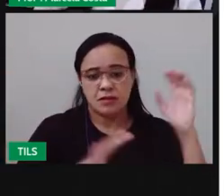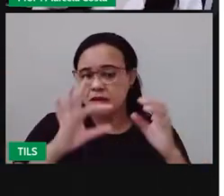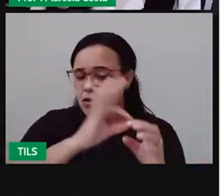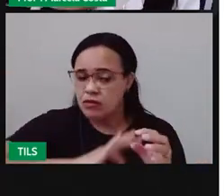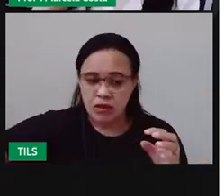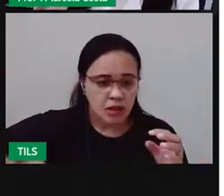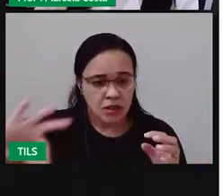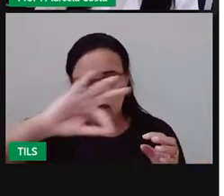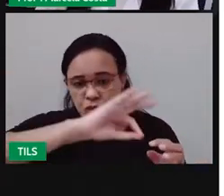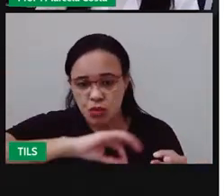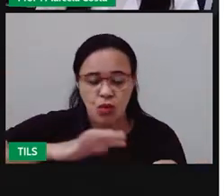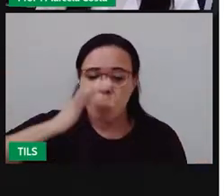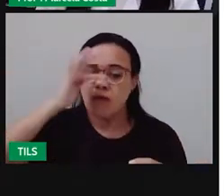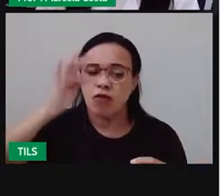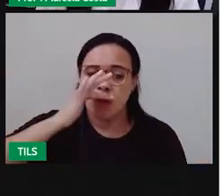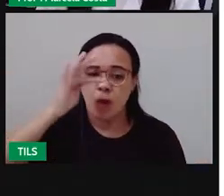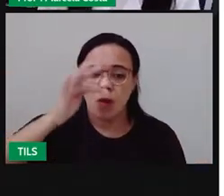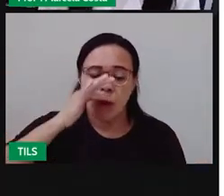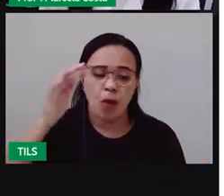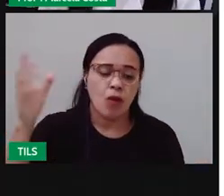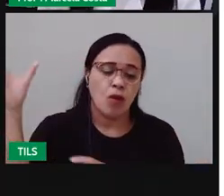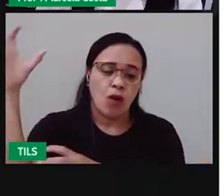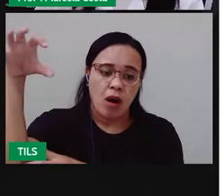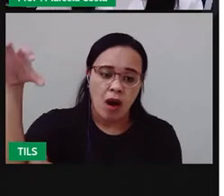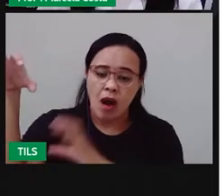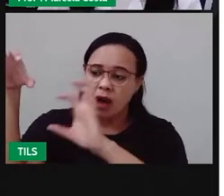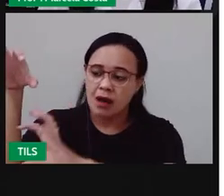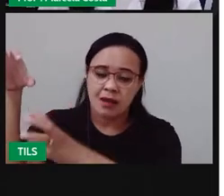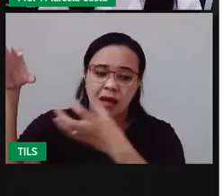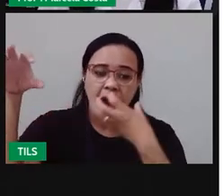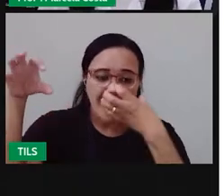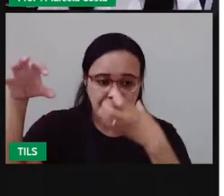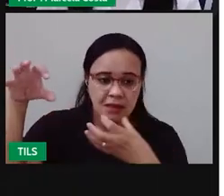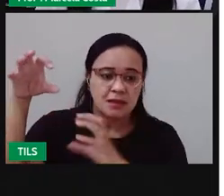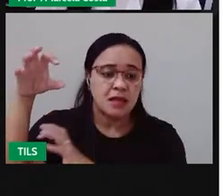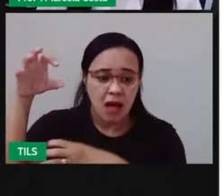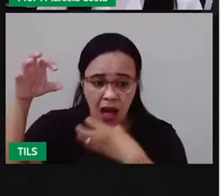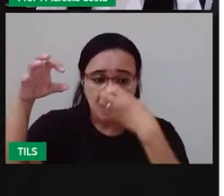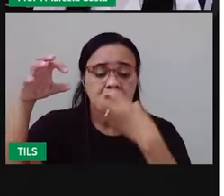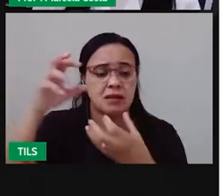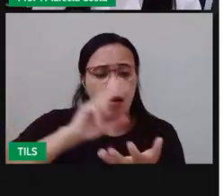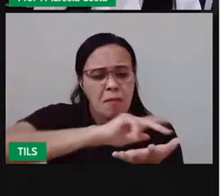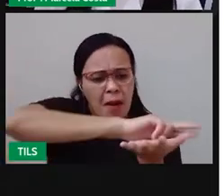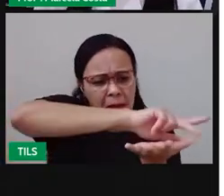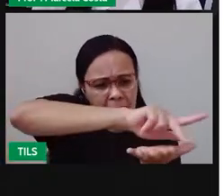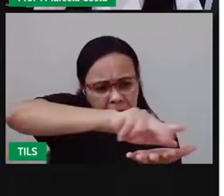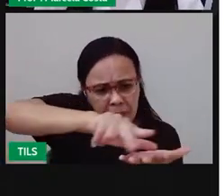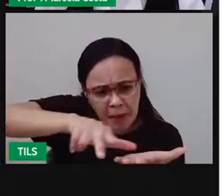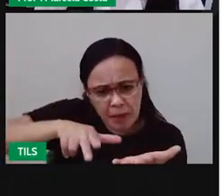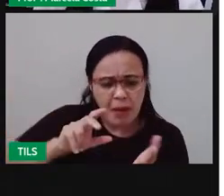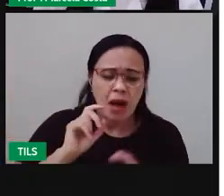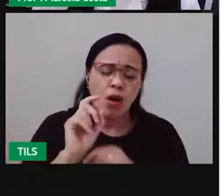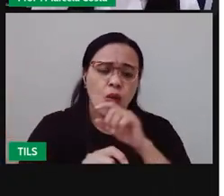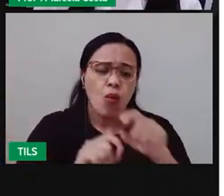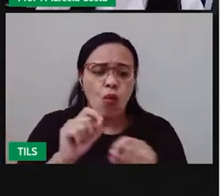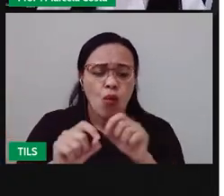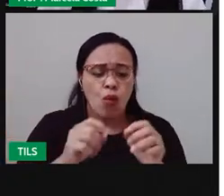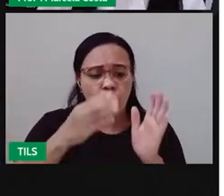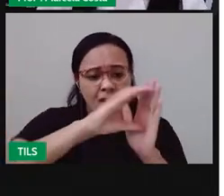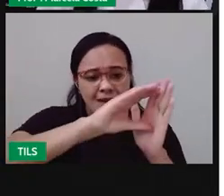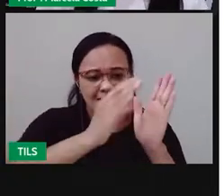ornamentais, as plantas frutíferas que a gente vai encontrar aqui na região, elas são características